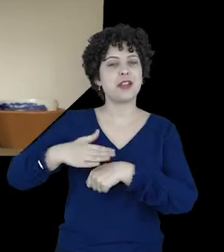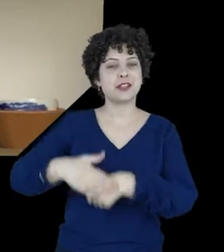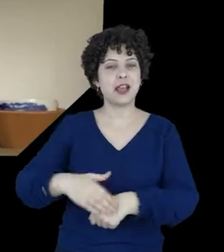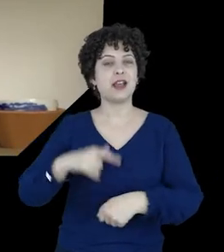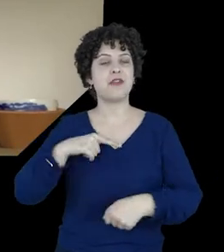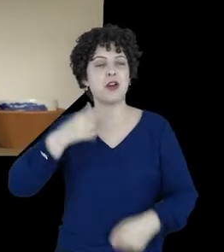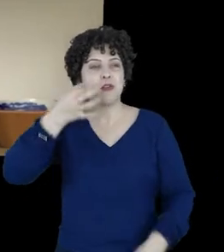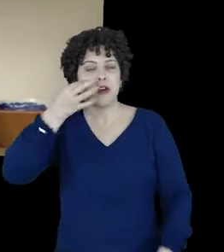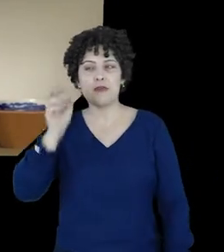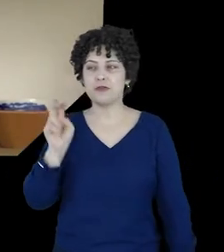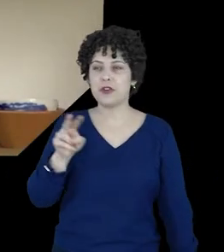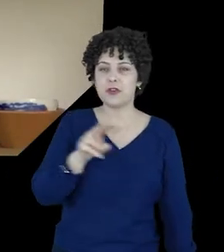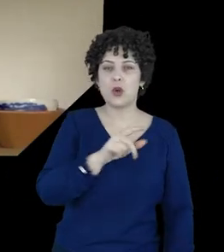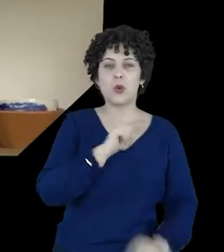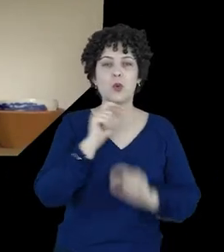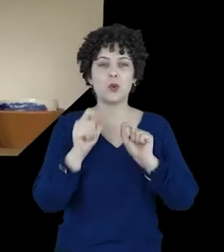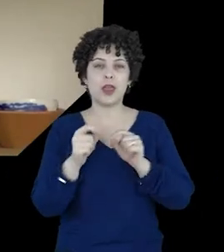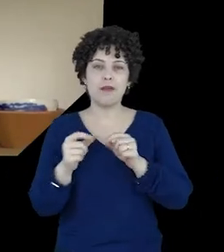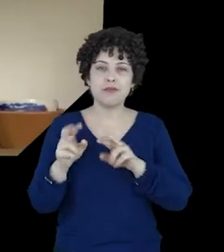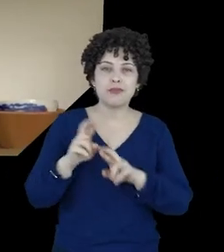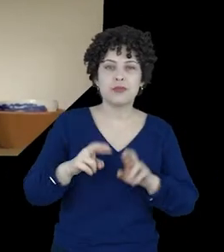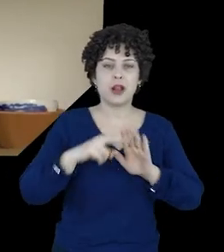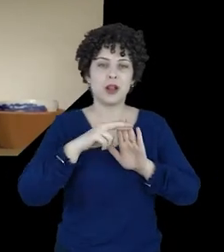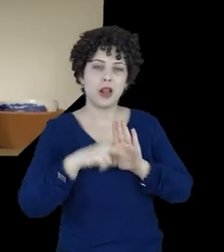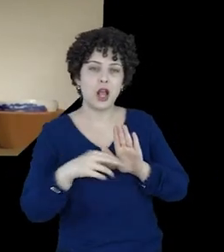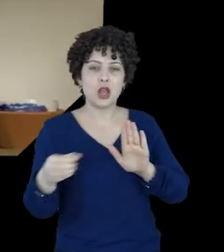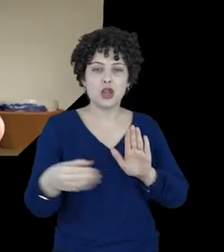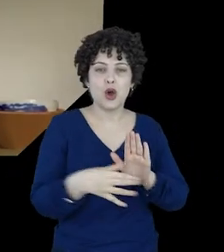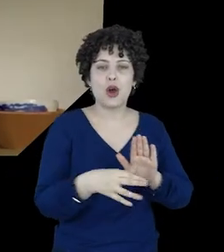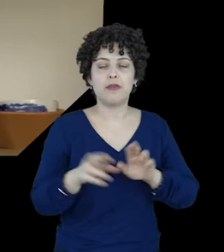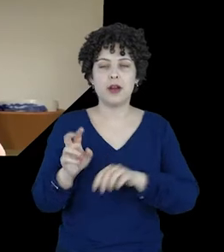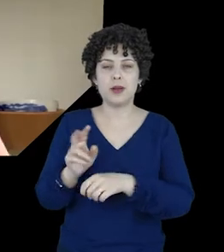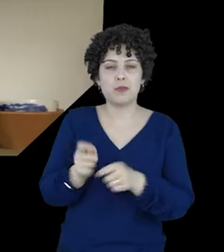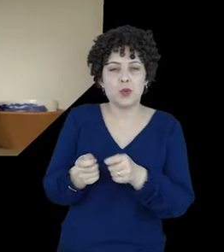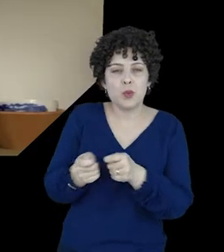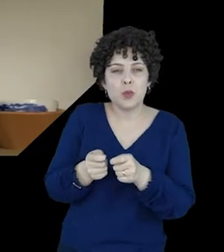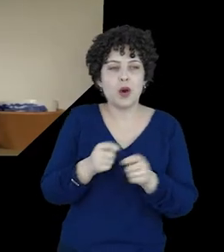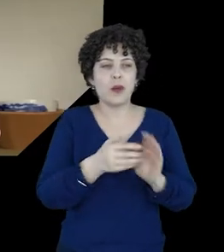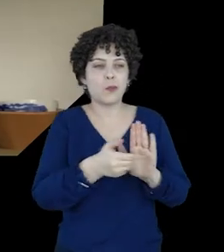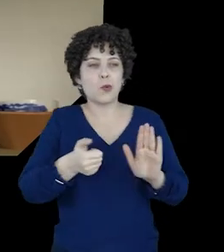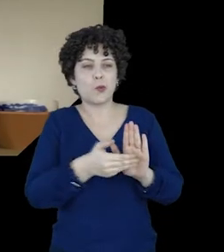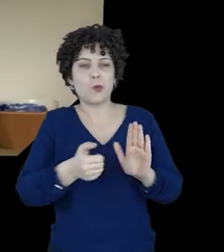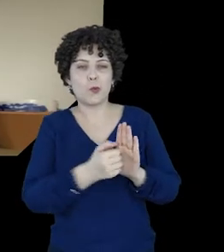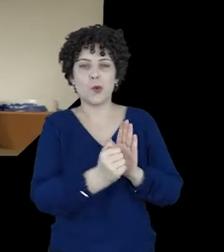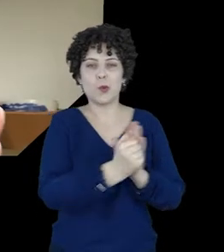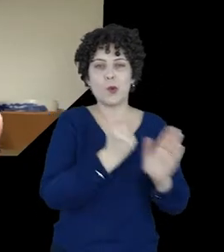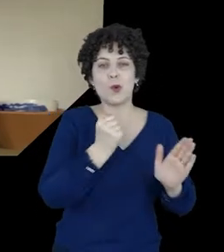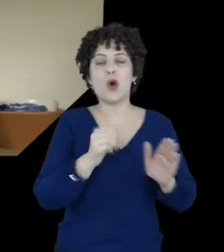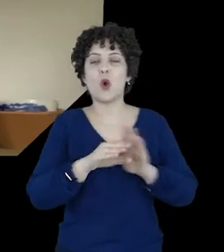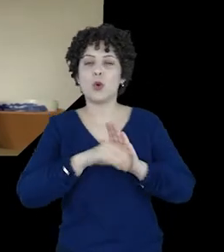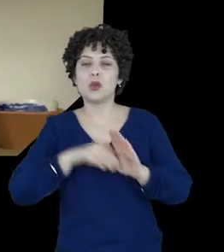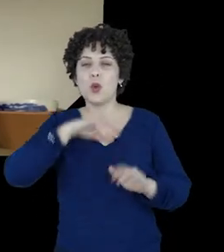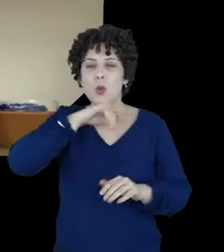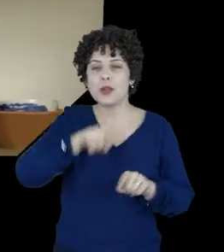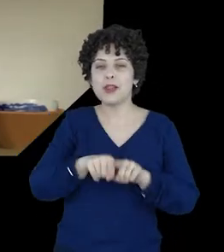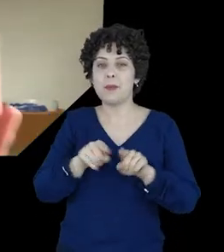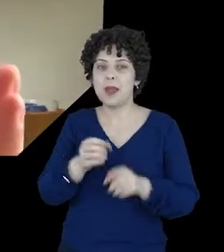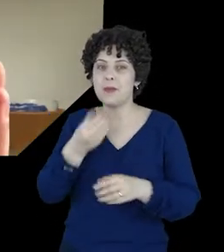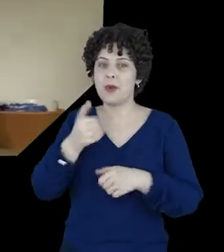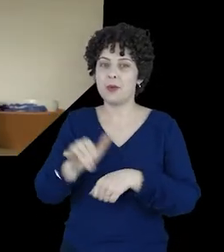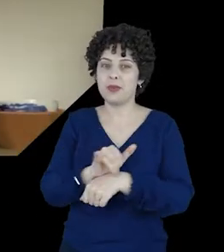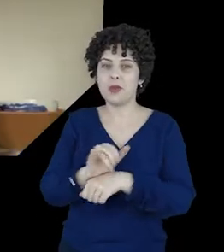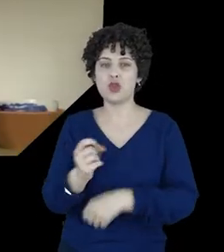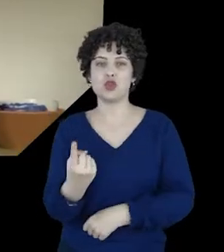Temos presenciado novas formas de regulamentação que vão além da moderação e da remoção de conteúdo. E, repito, essas são boas ferramentas, mas